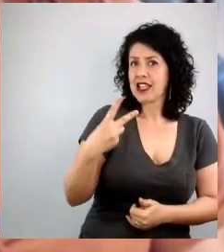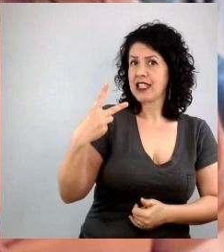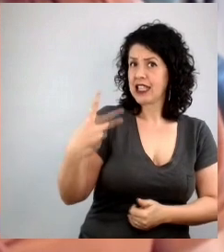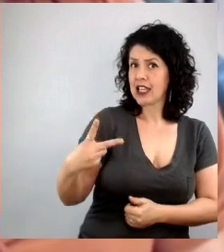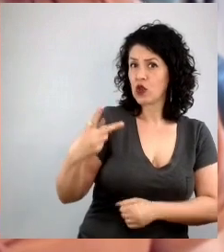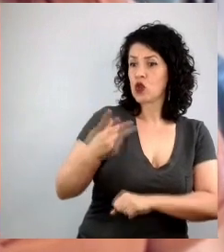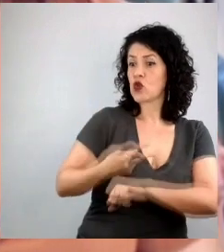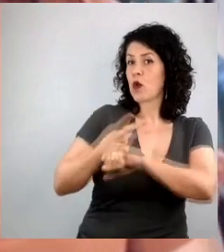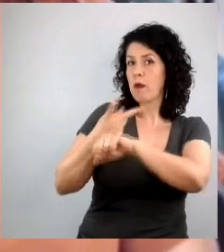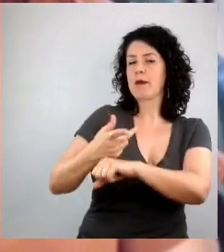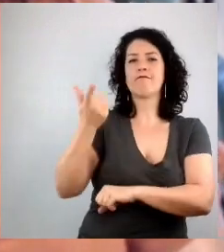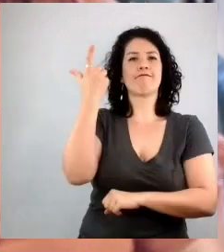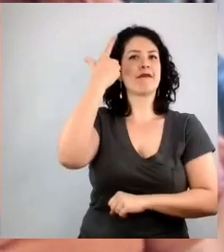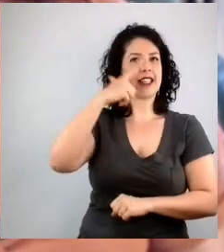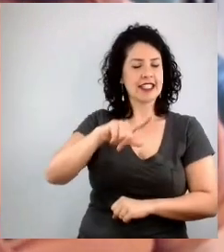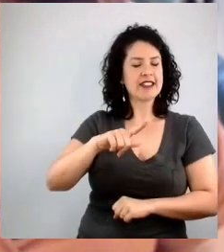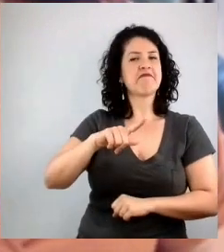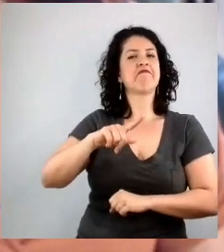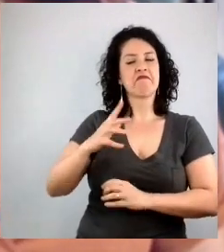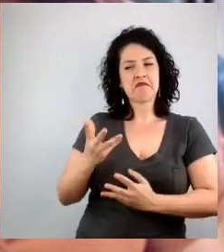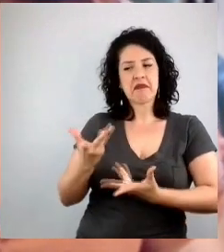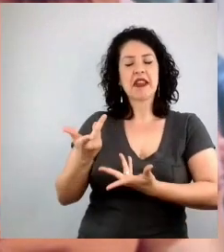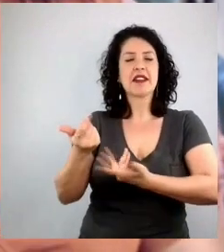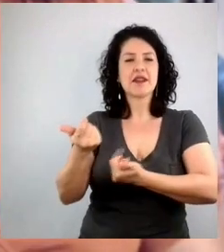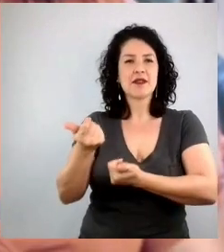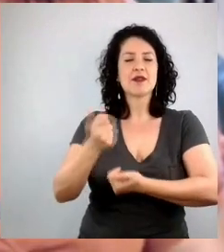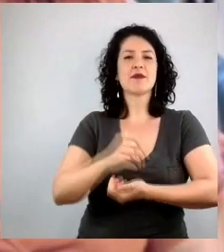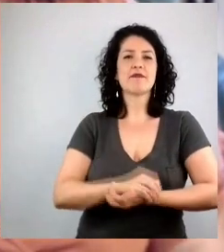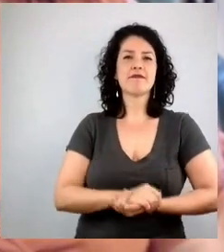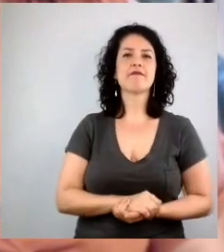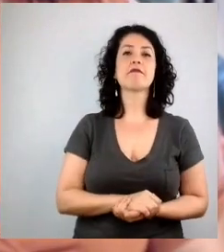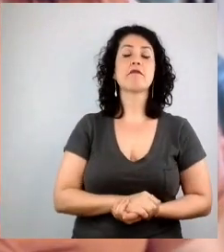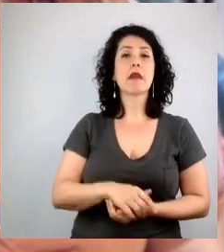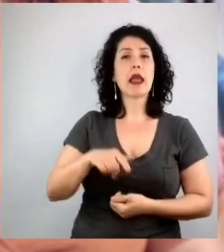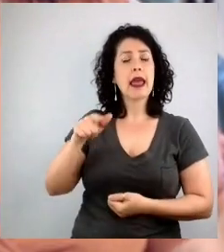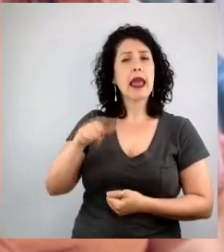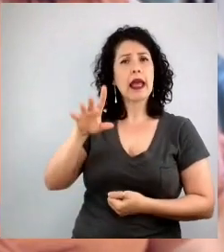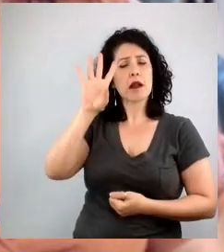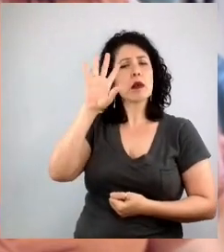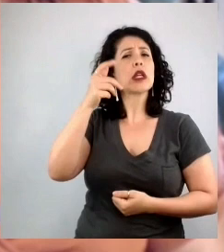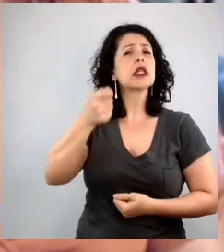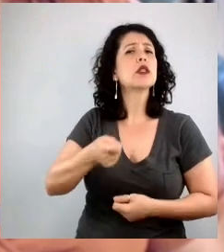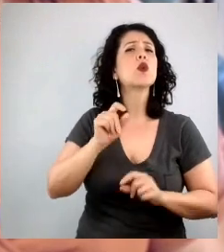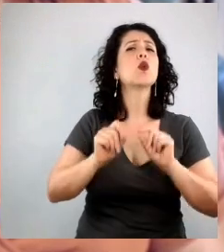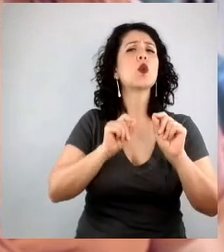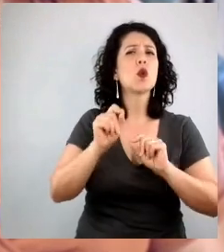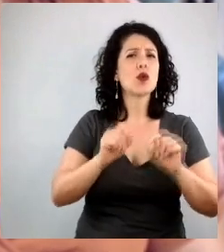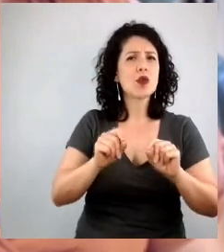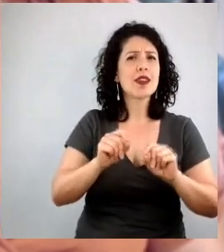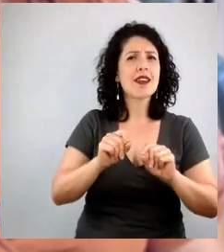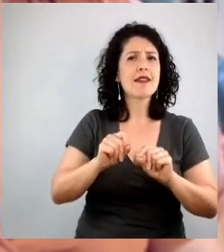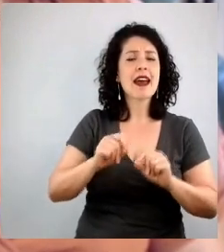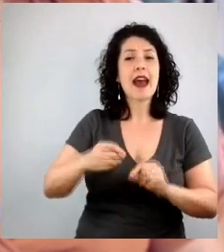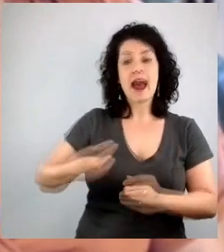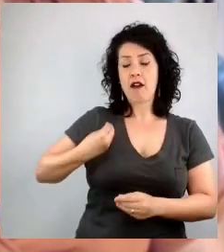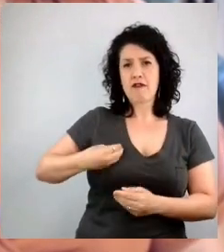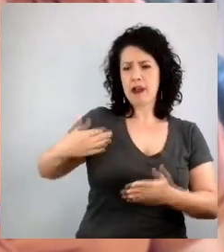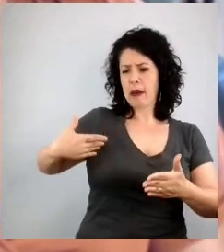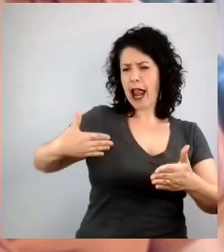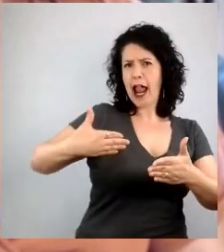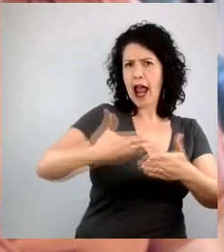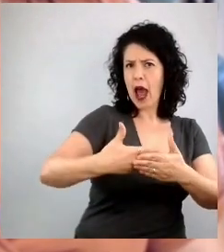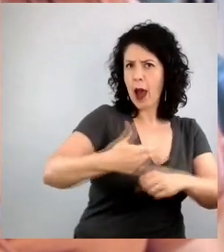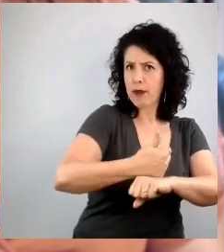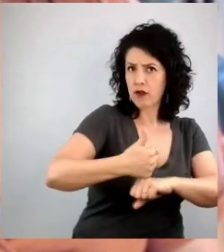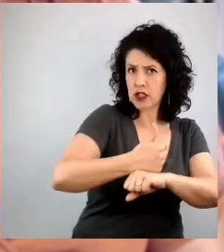que carreira acabada. Incrível. Ela decidiu, então, com isso, dar uma guinada na carreira, foi para a área de consultoria e